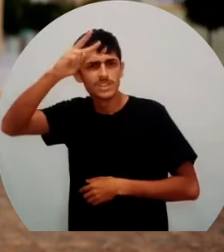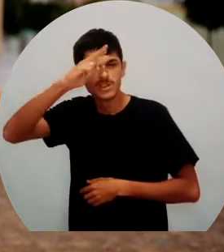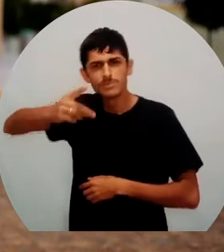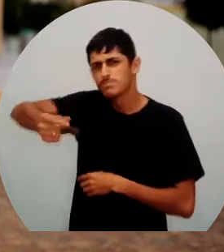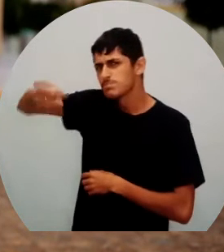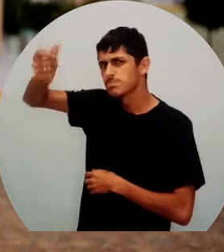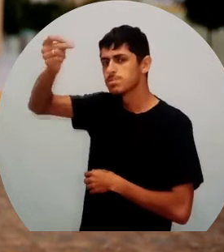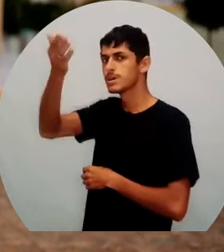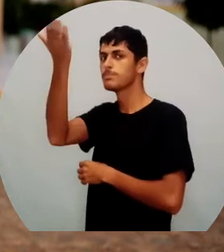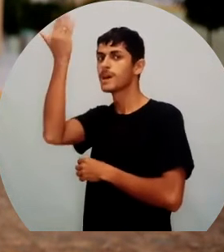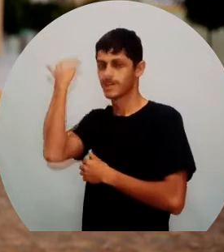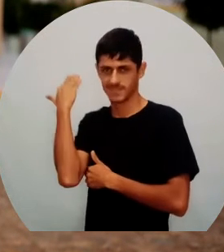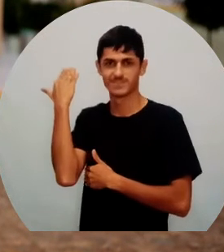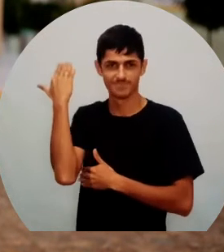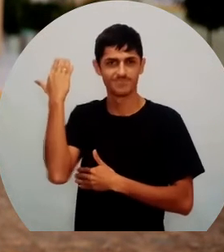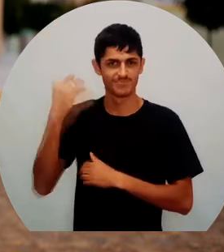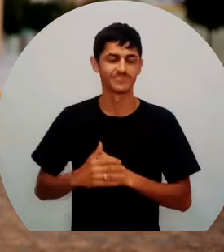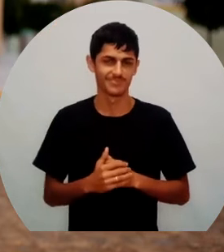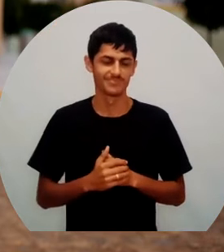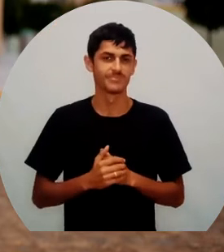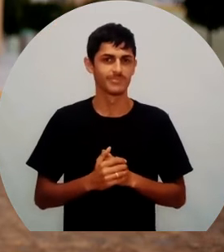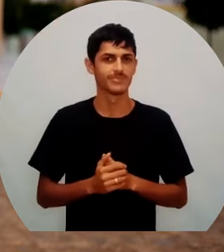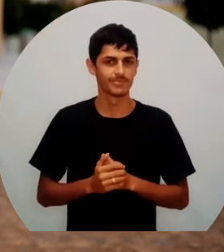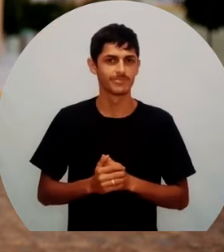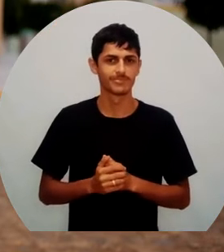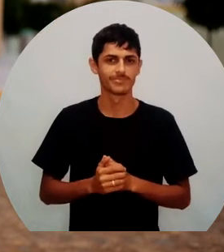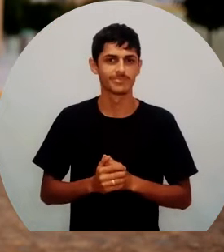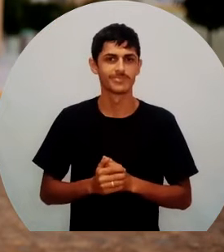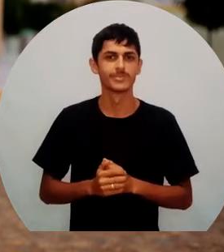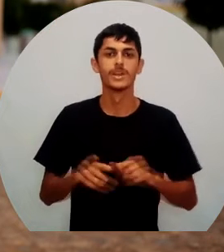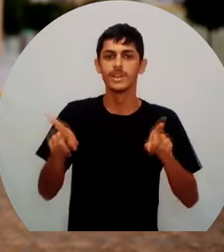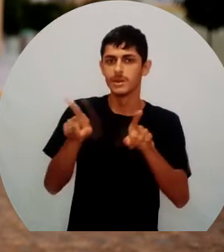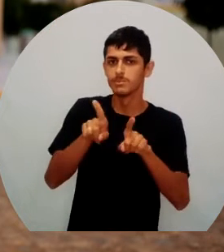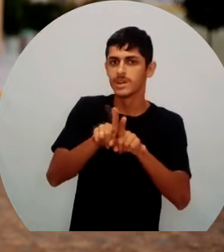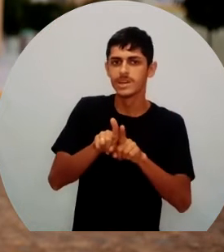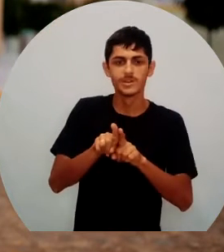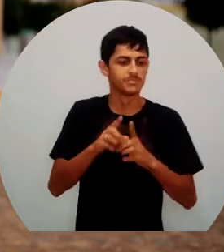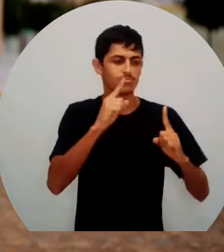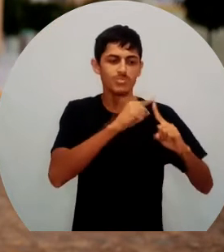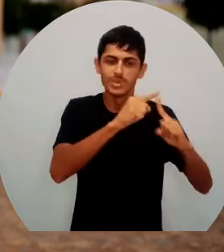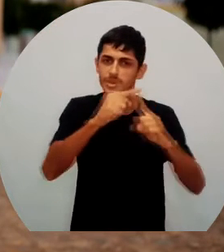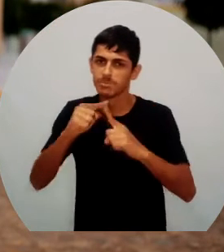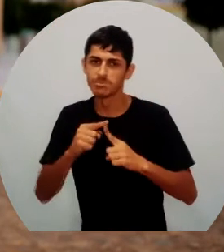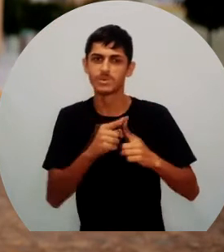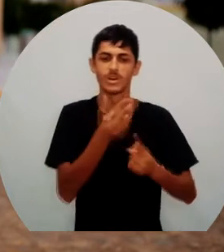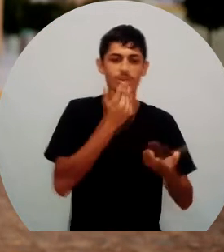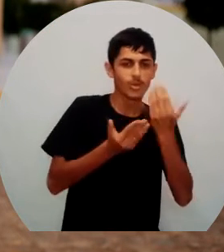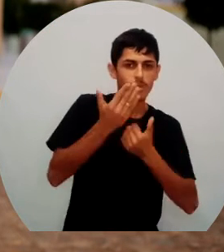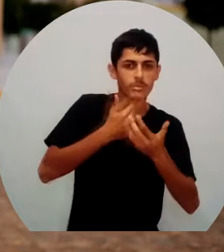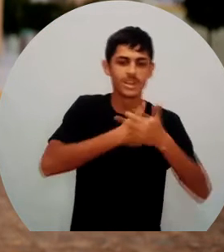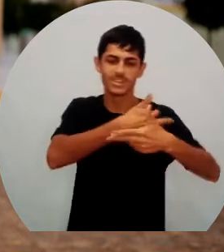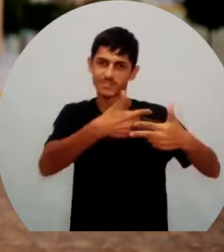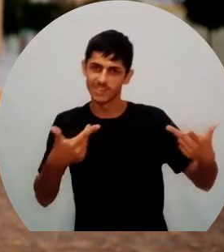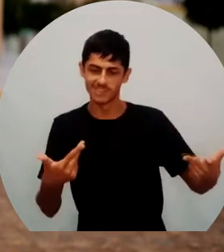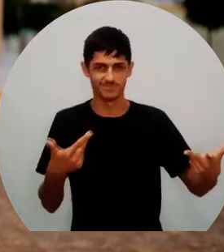seu mirante, o acolhimento para a nossa Vila do Pará com suas comidas típicas que temos aqui. Então, não deixe